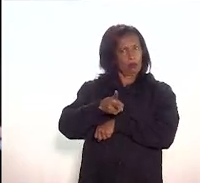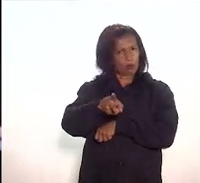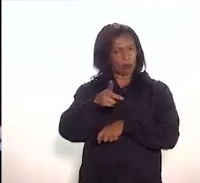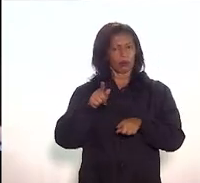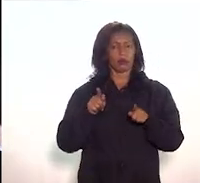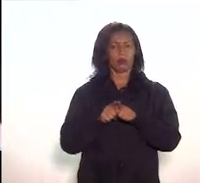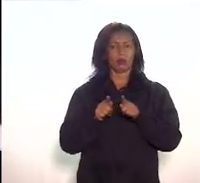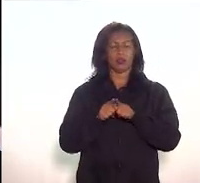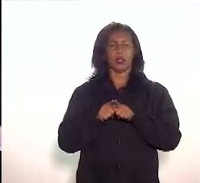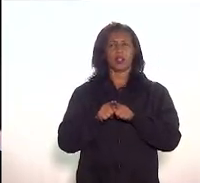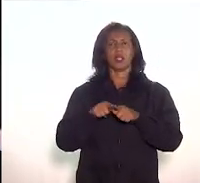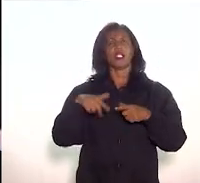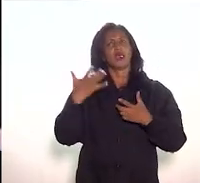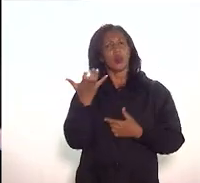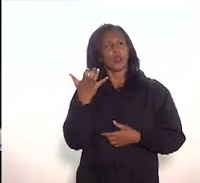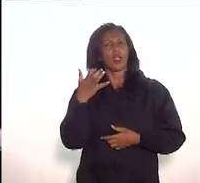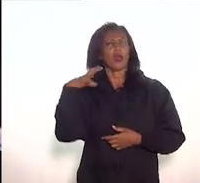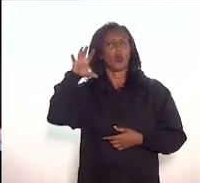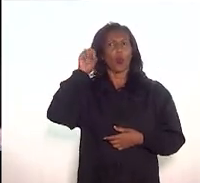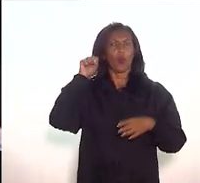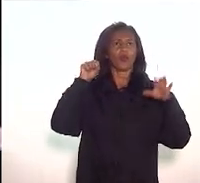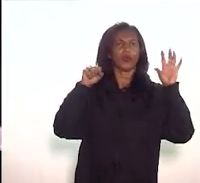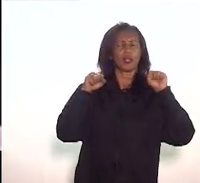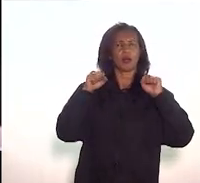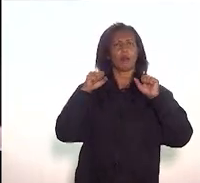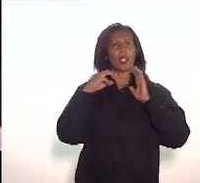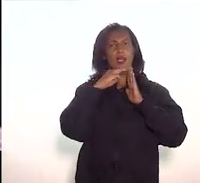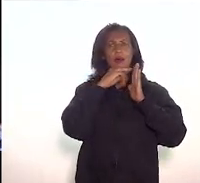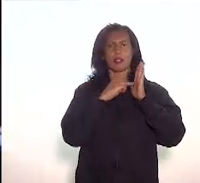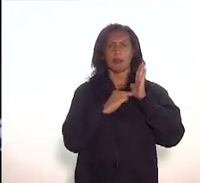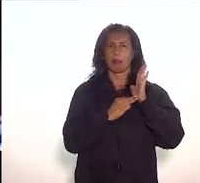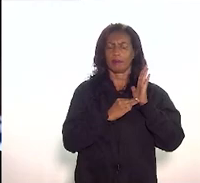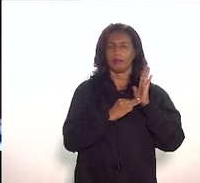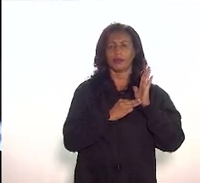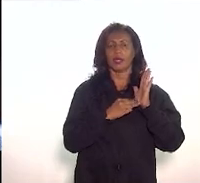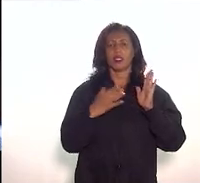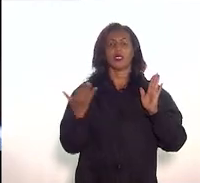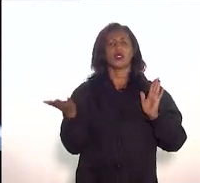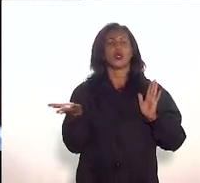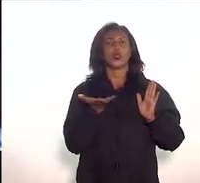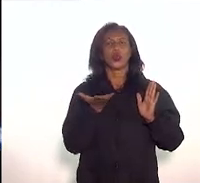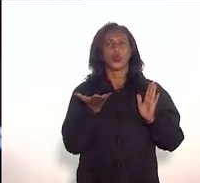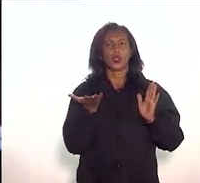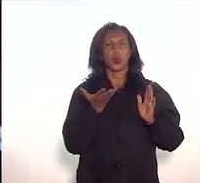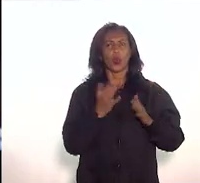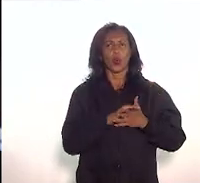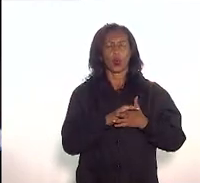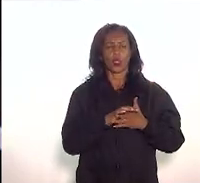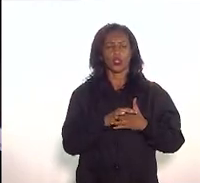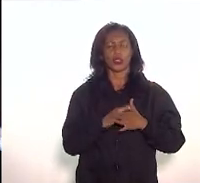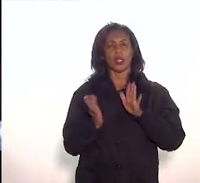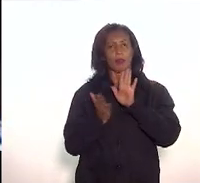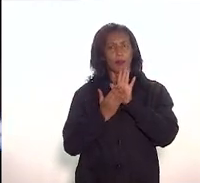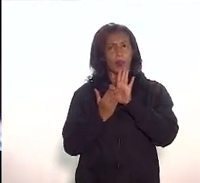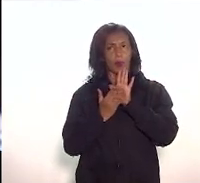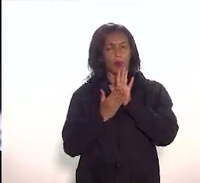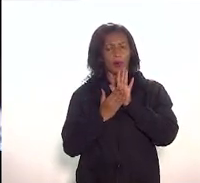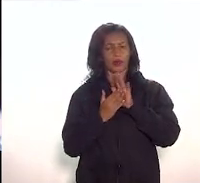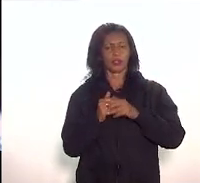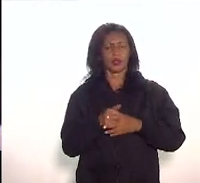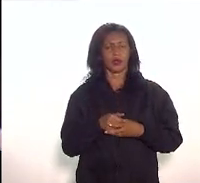começar a alguns comentários aqui sobre as emendas algumas análises que eu fiz sobre as emendas propostas,